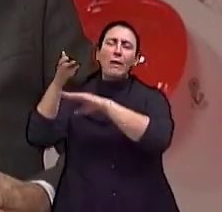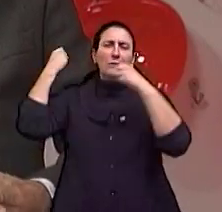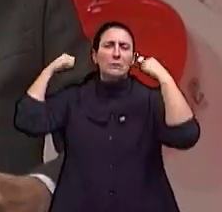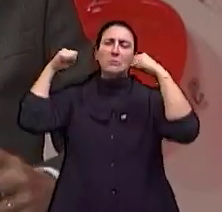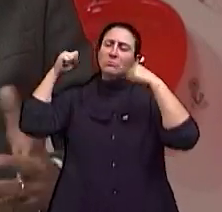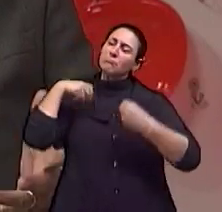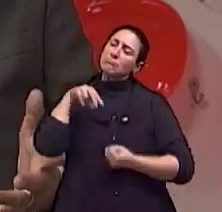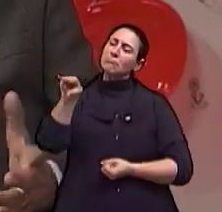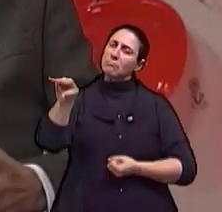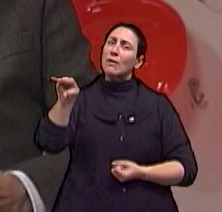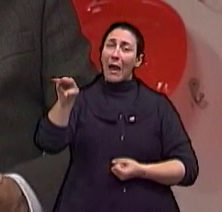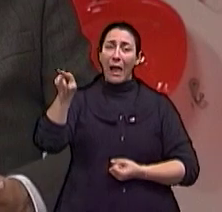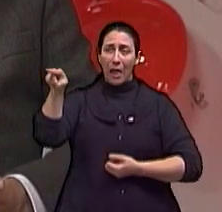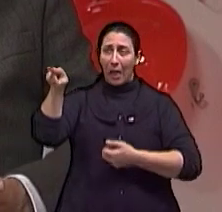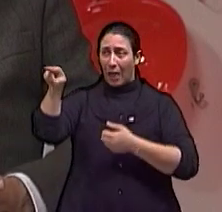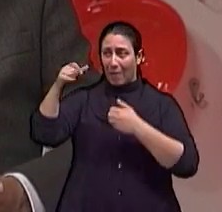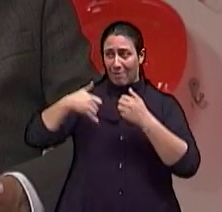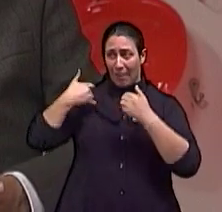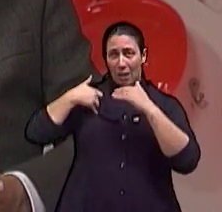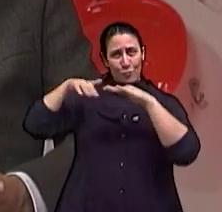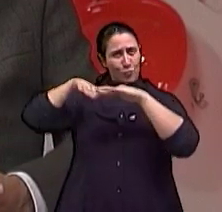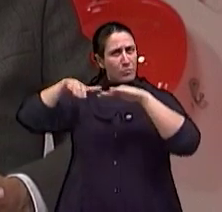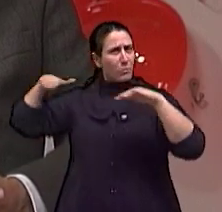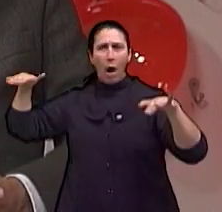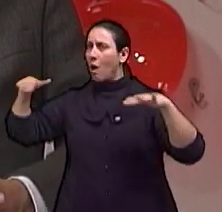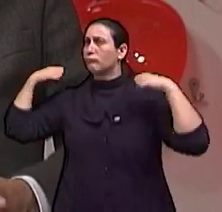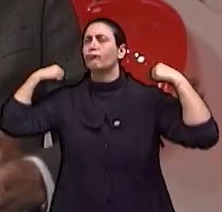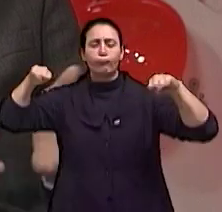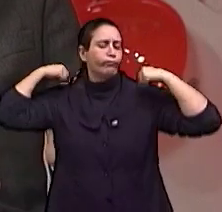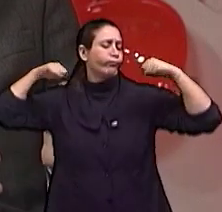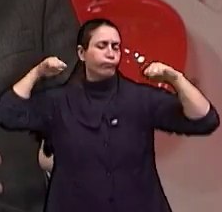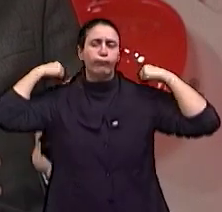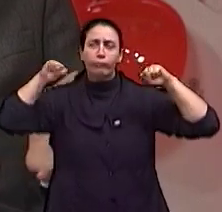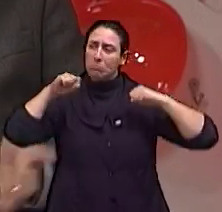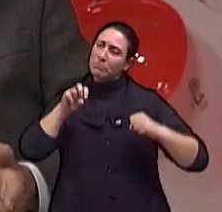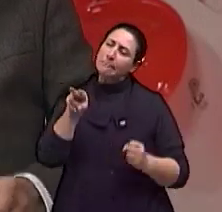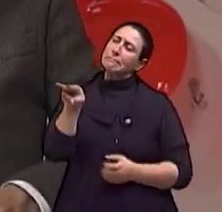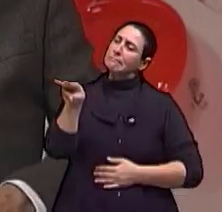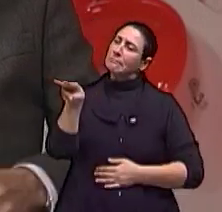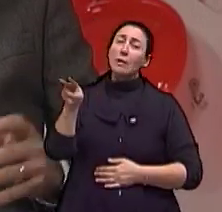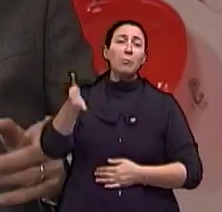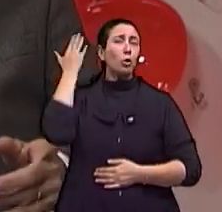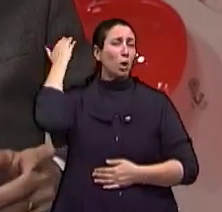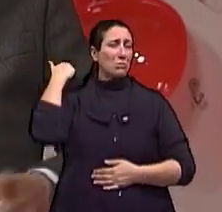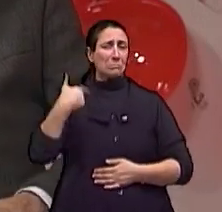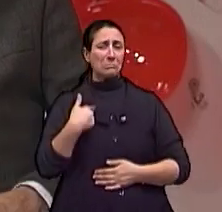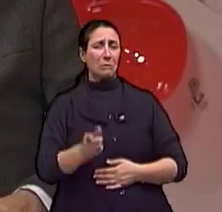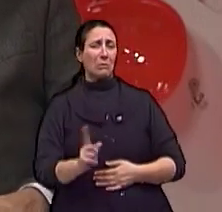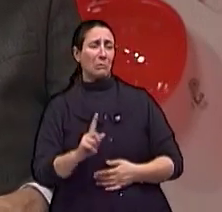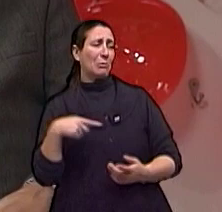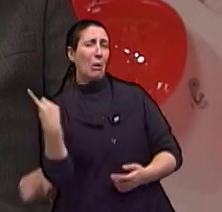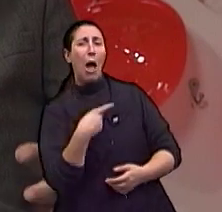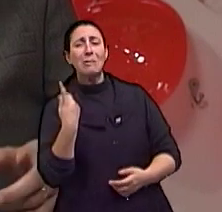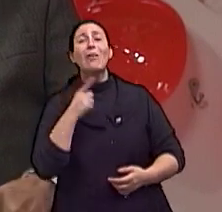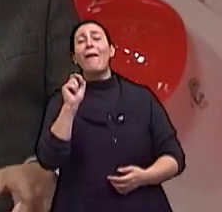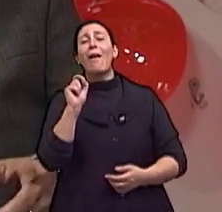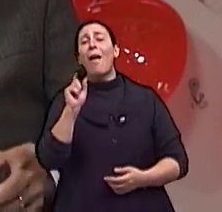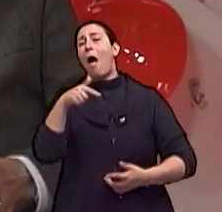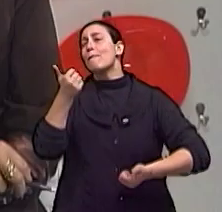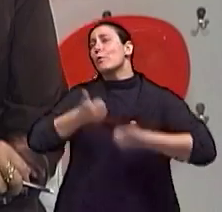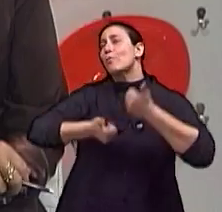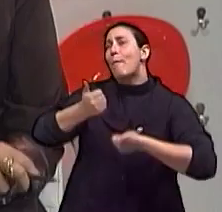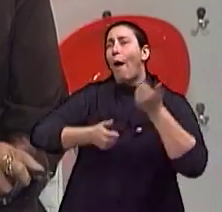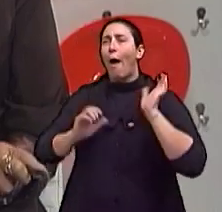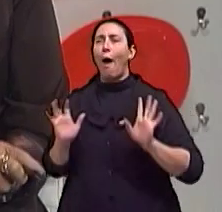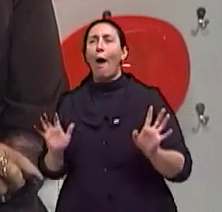exercício. E a geração dela toda faz isso, né? Exatamente. E nós fazíamos, não, a gente jogava futebol, subia em A gente fazia muito